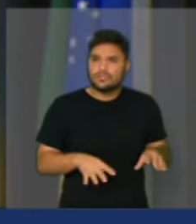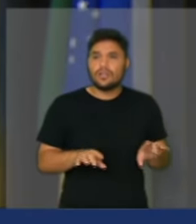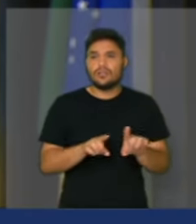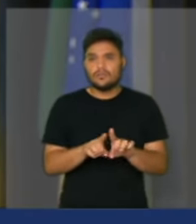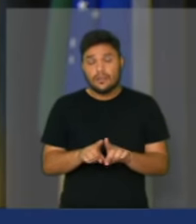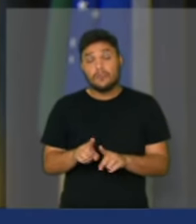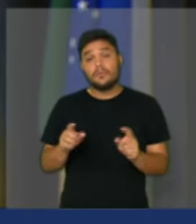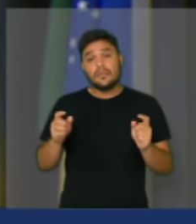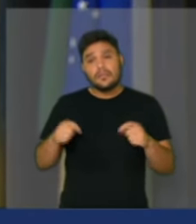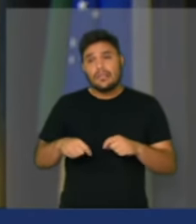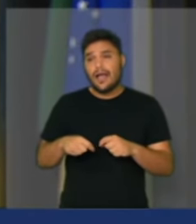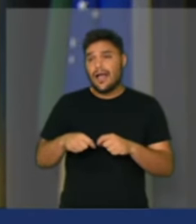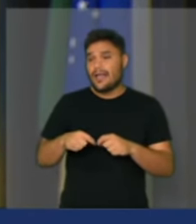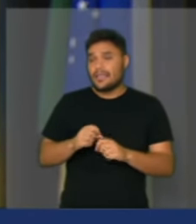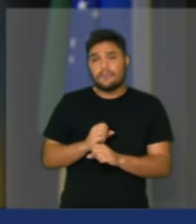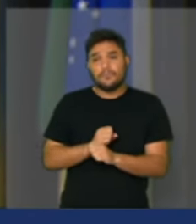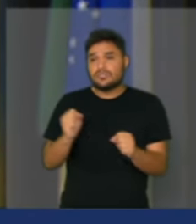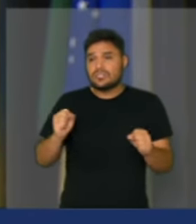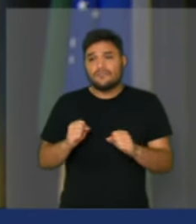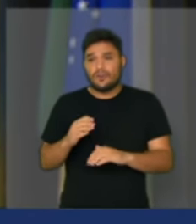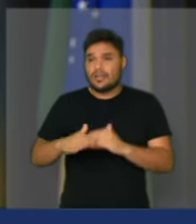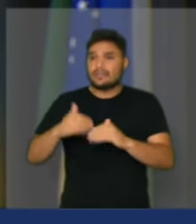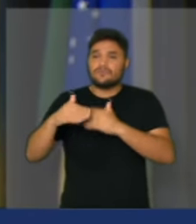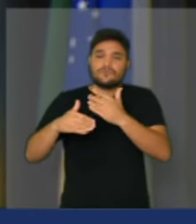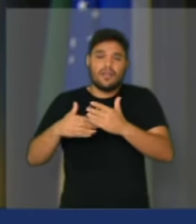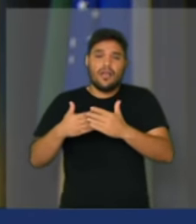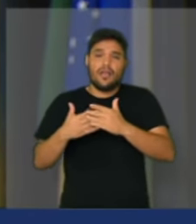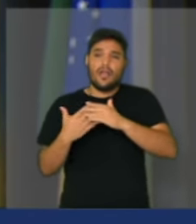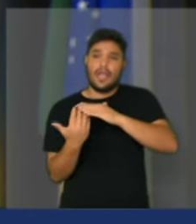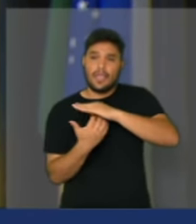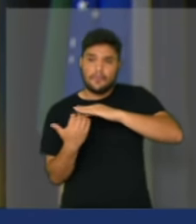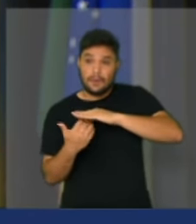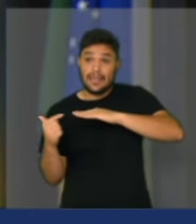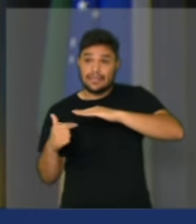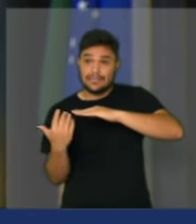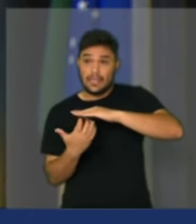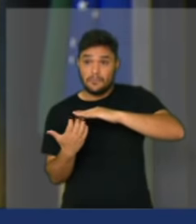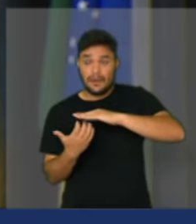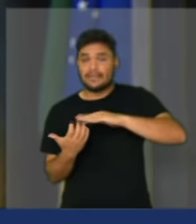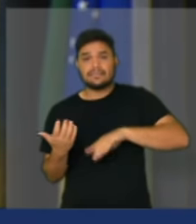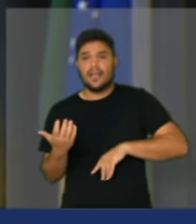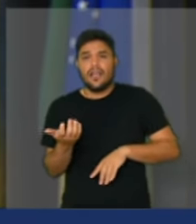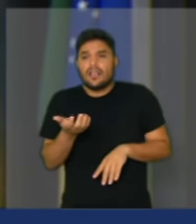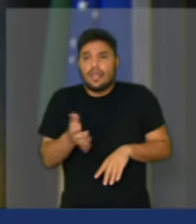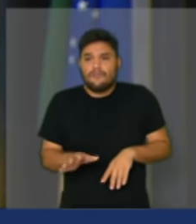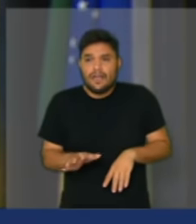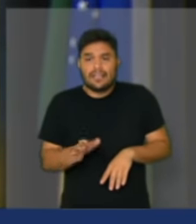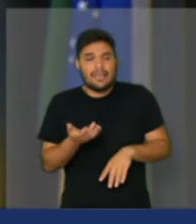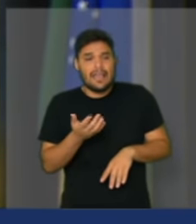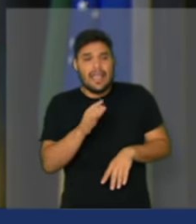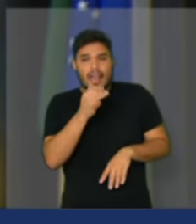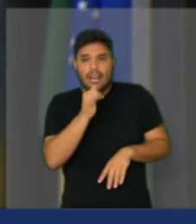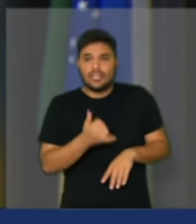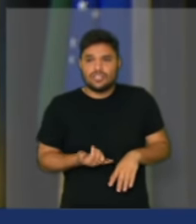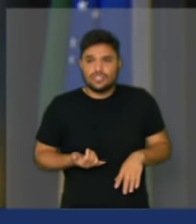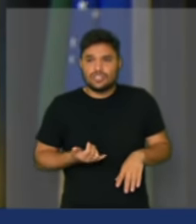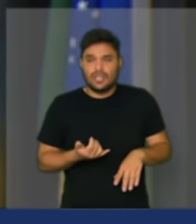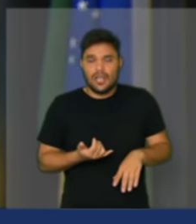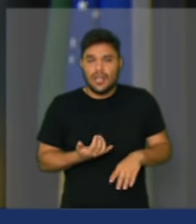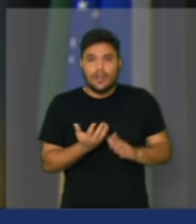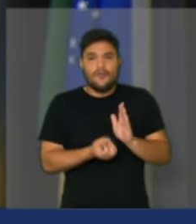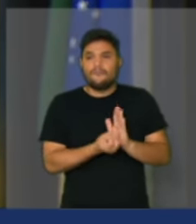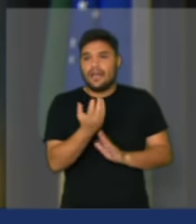possibilidade de geração de crescimento de oferta de empresa, porque empresa nenhuma vai se instalar se não tiver energia abundante e